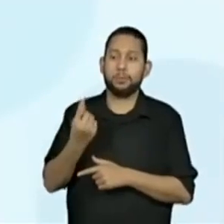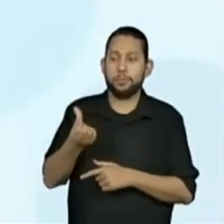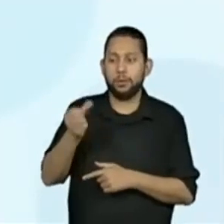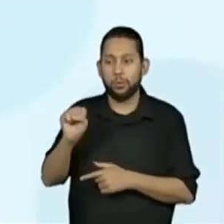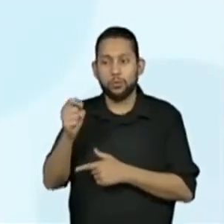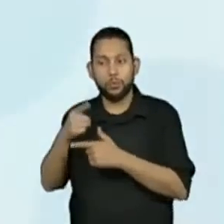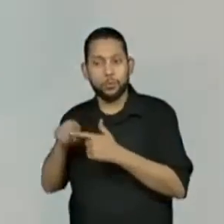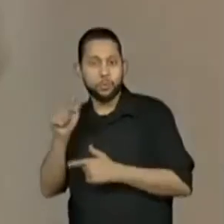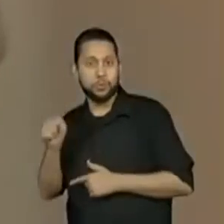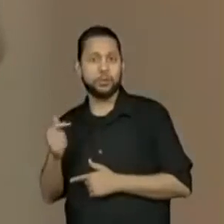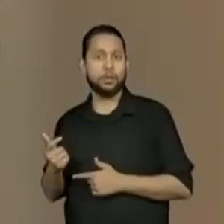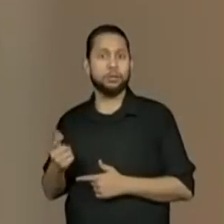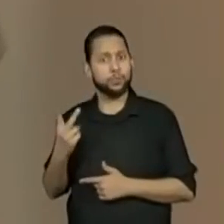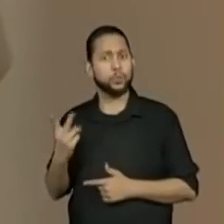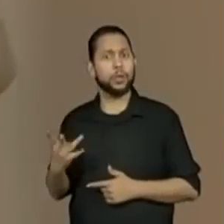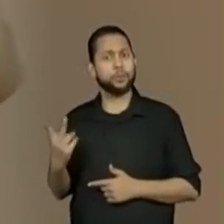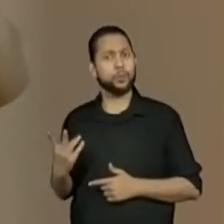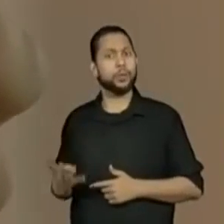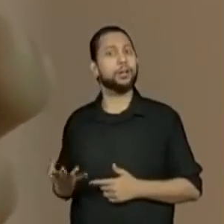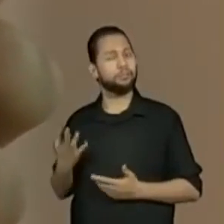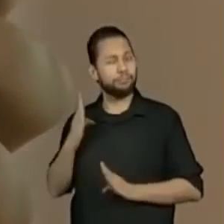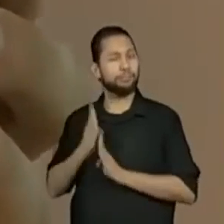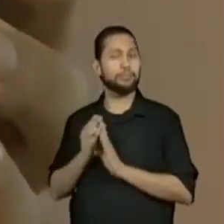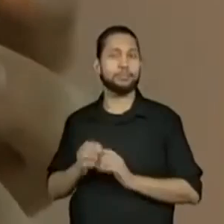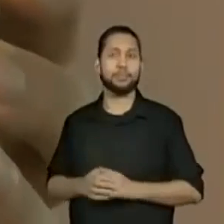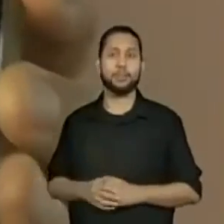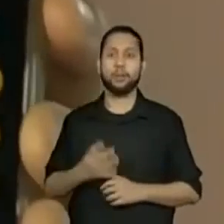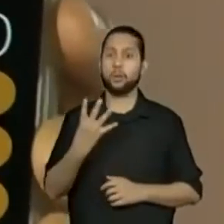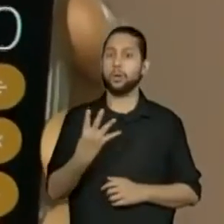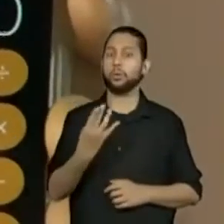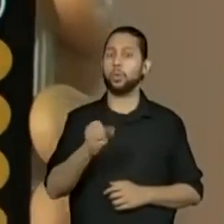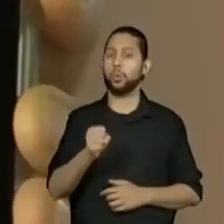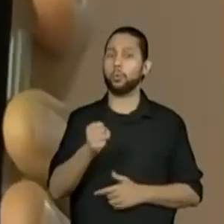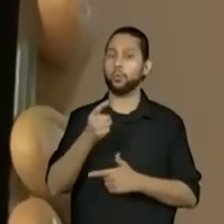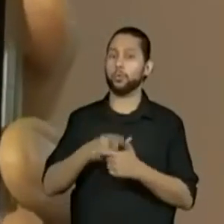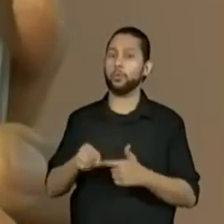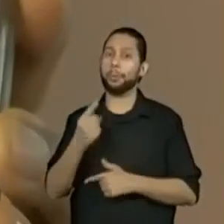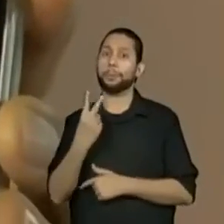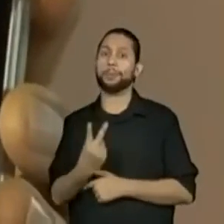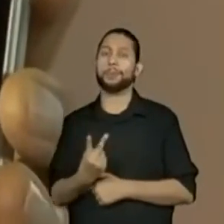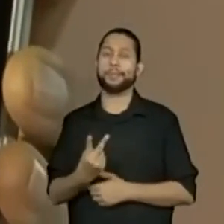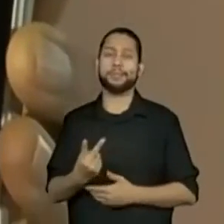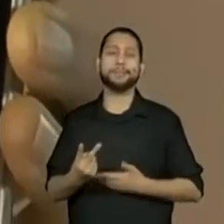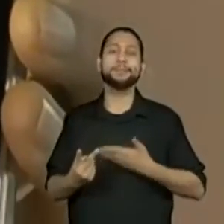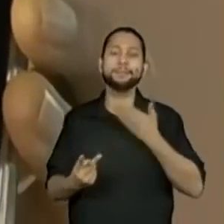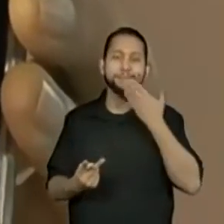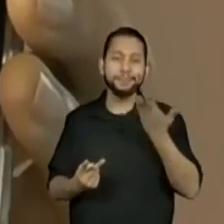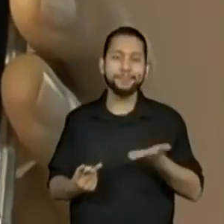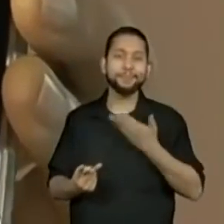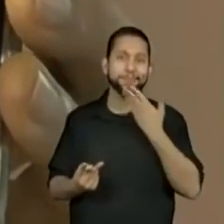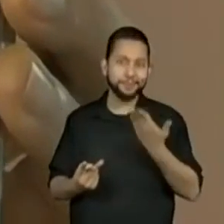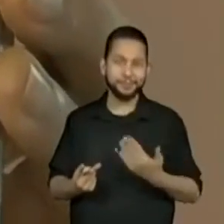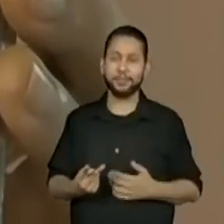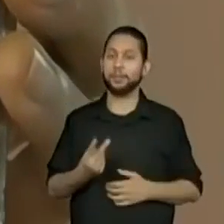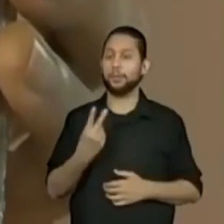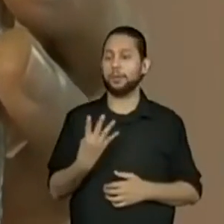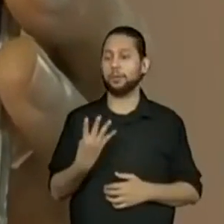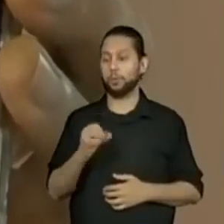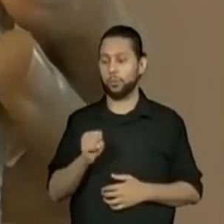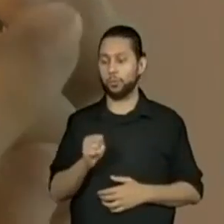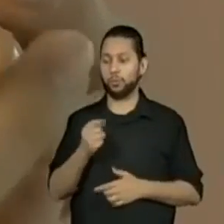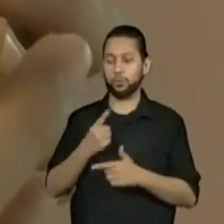igual. 48 dividido por 2. Vamos lá. Essa podemos fazer até, usando o cálculo mental.